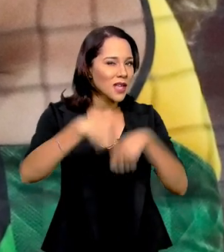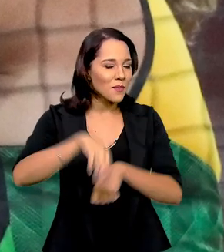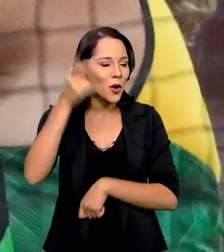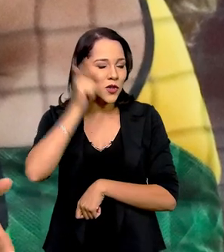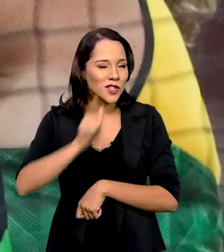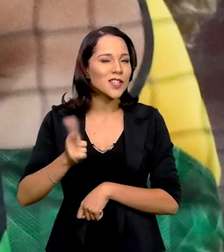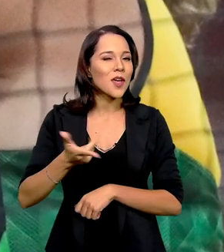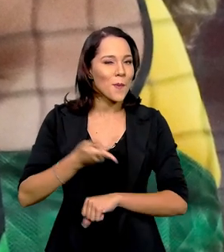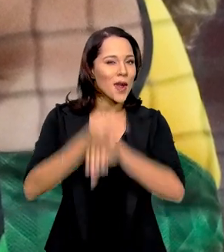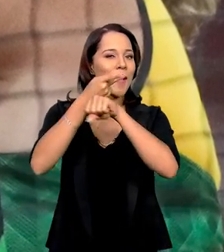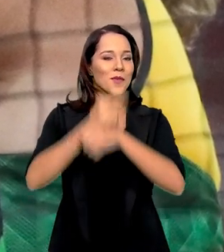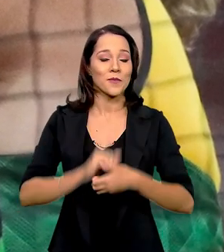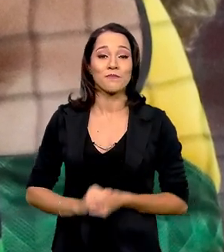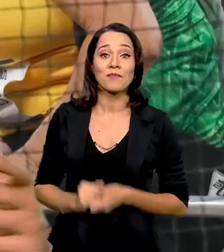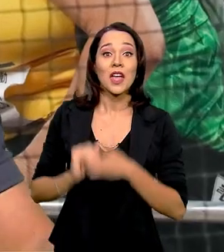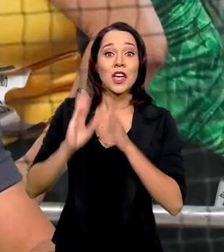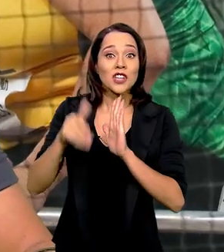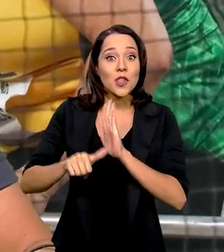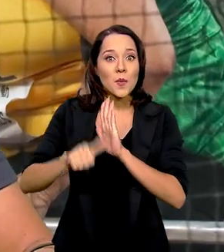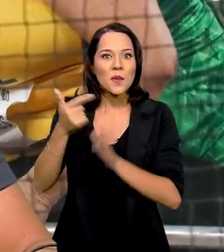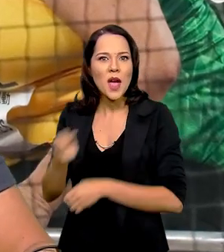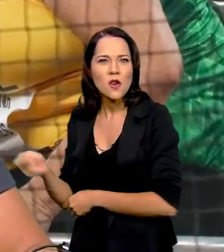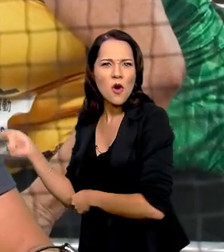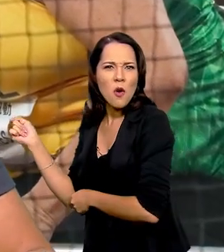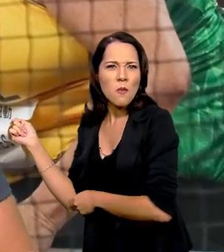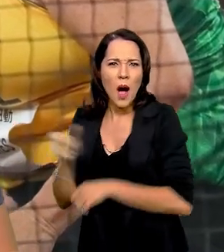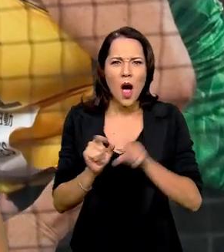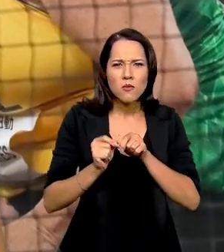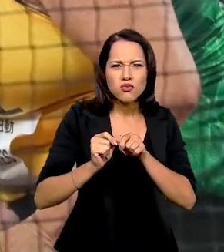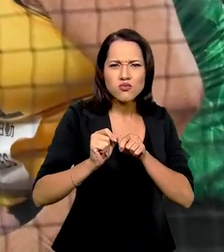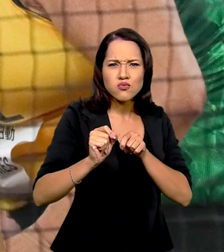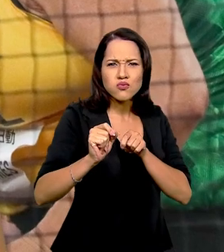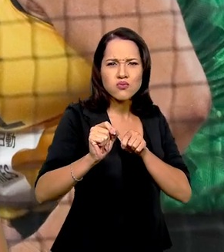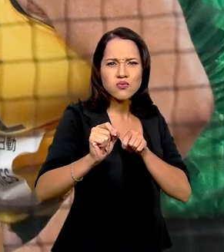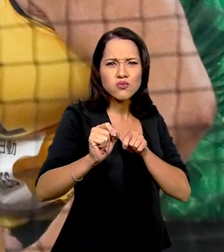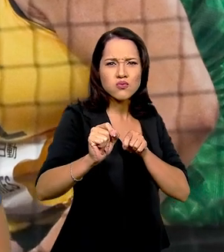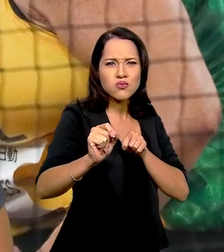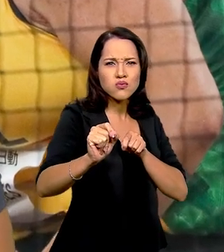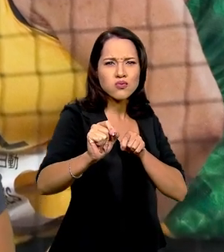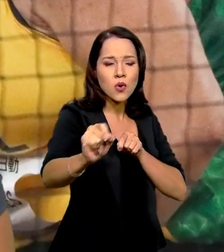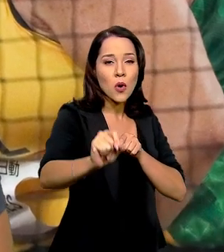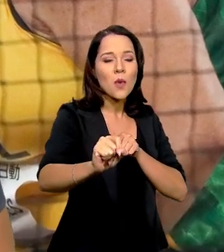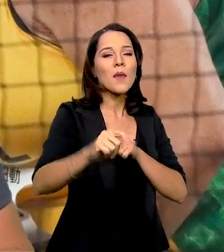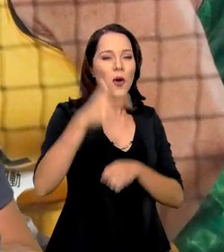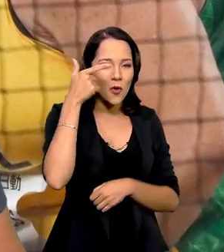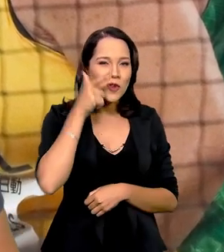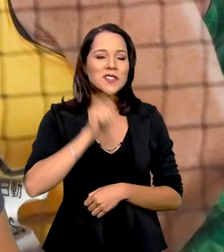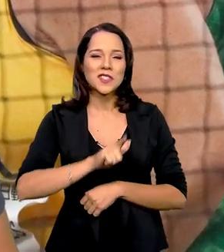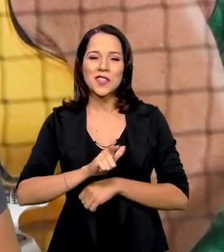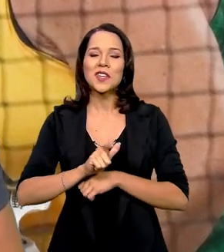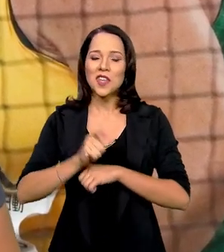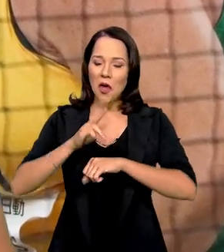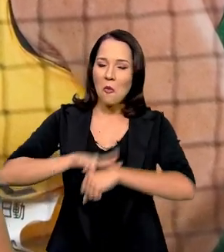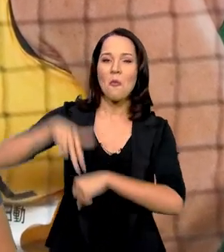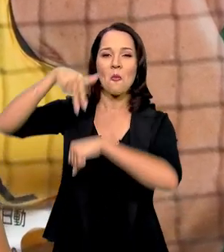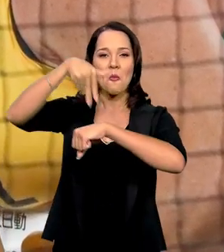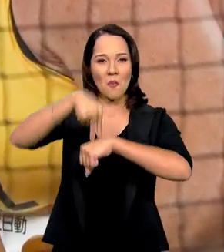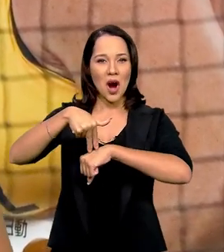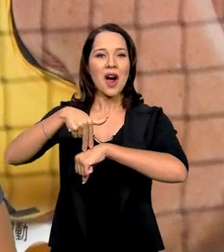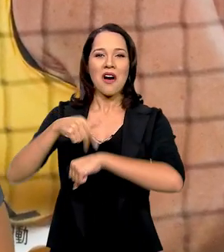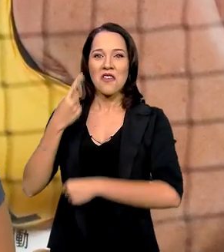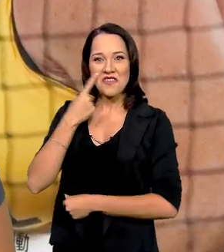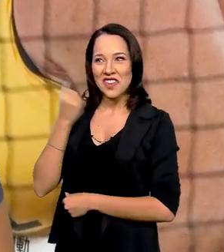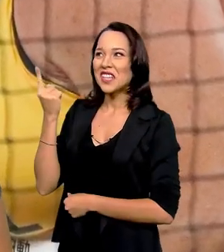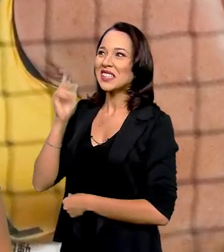precisava para ser campeã. E já no primeiro lançamento, atingiu a marca necessária para garantir o lugar